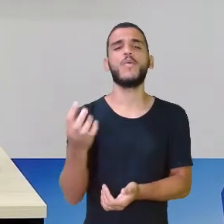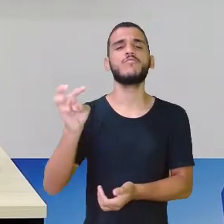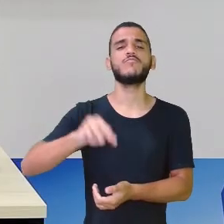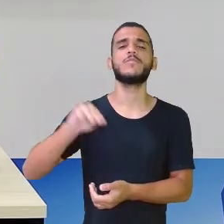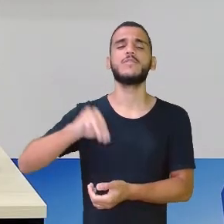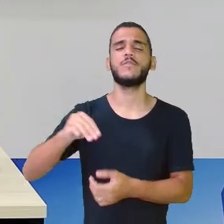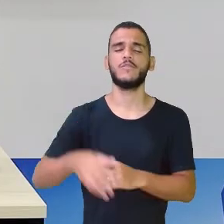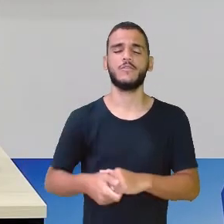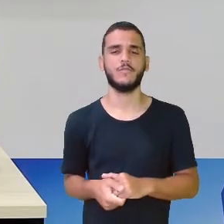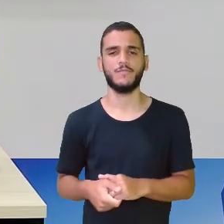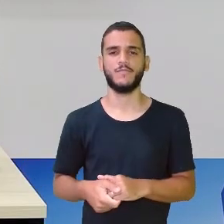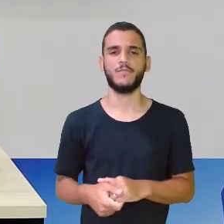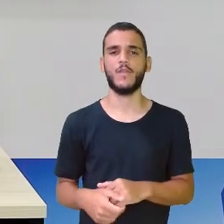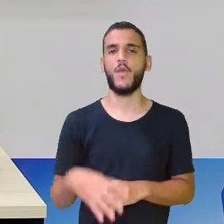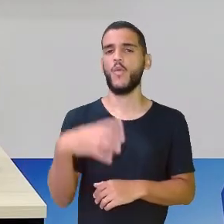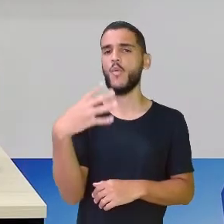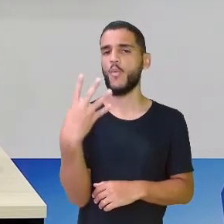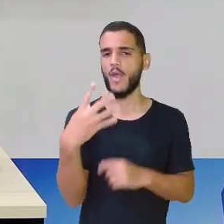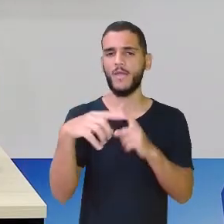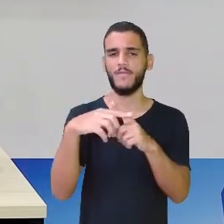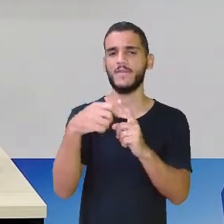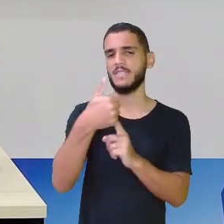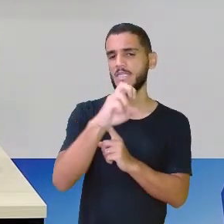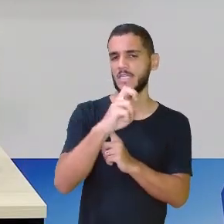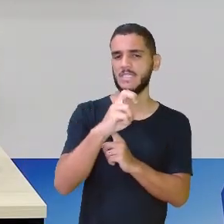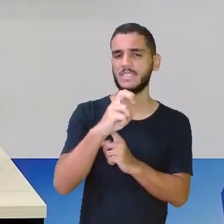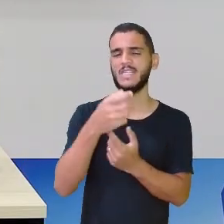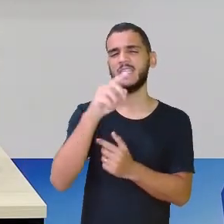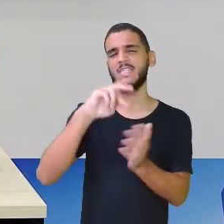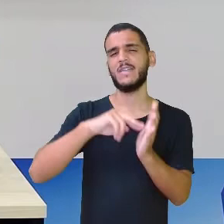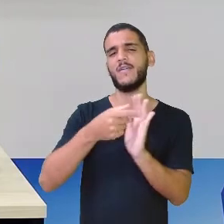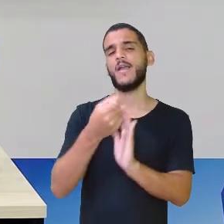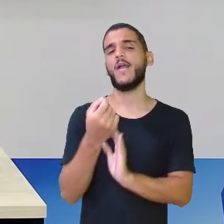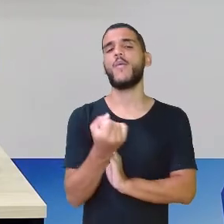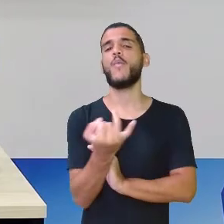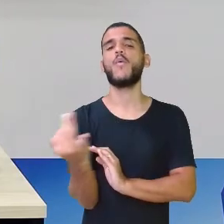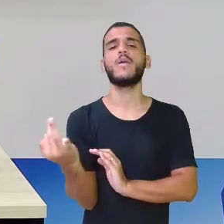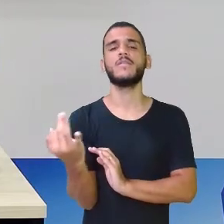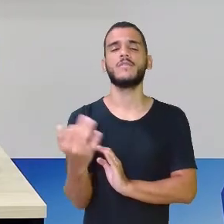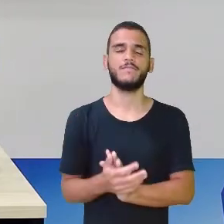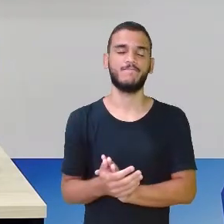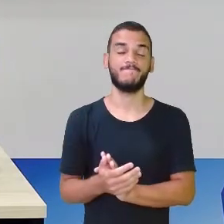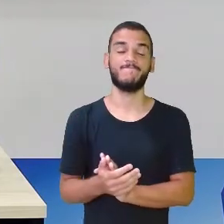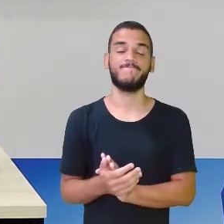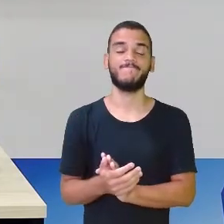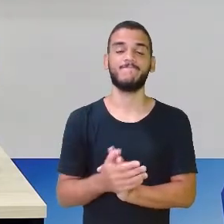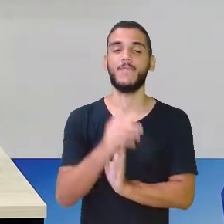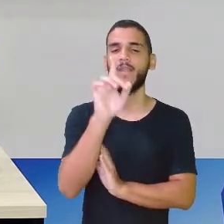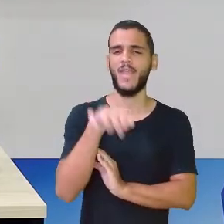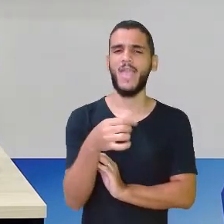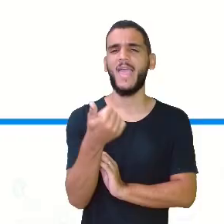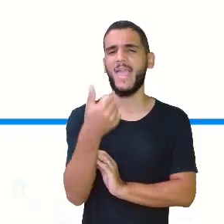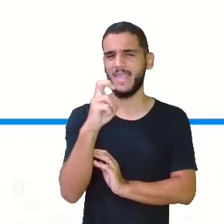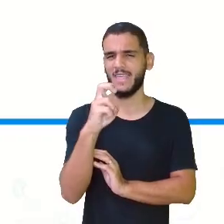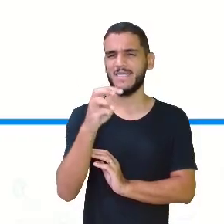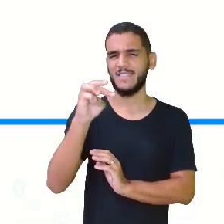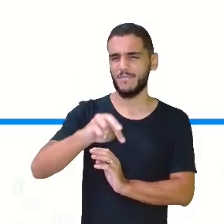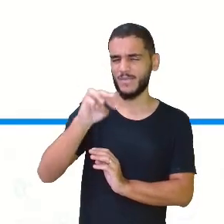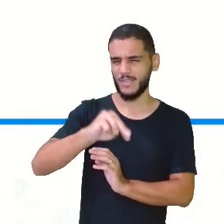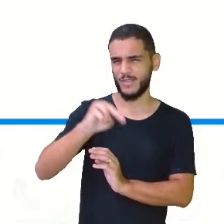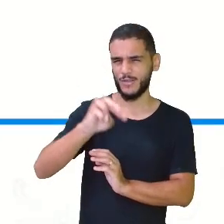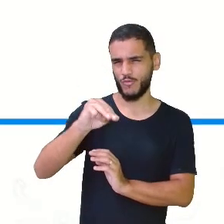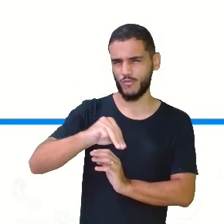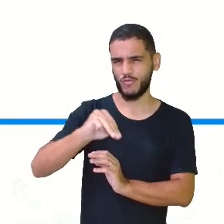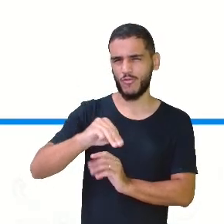minutos? Quatro vezes o 15. Quanto tempo dá em minutos? Diz aí para mim. Será que é 15 minutos, se ele fez